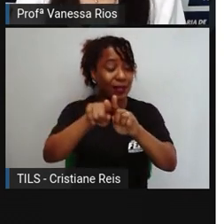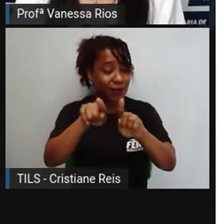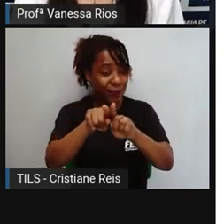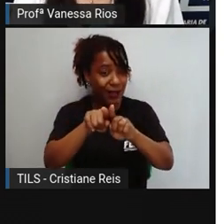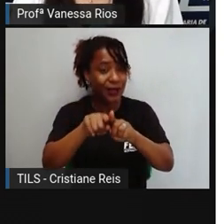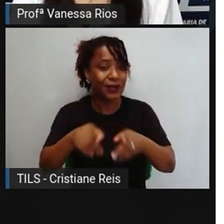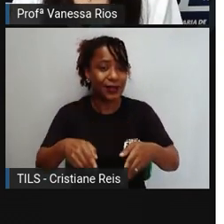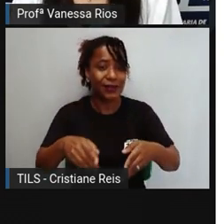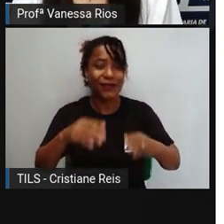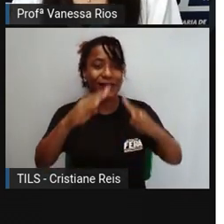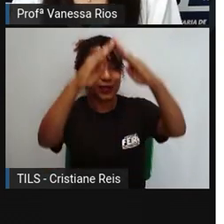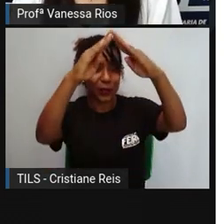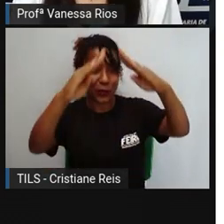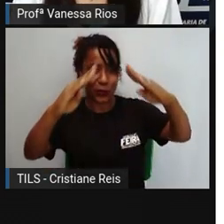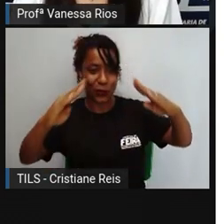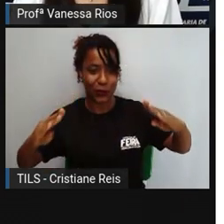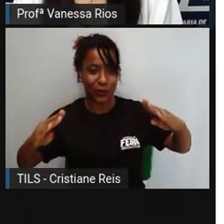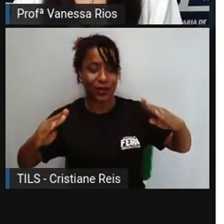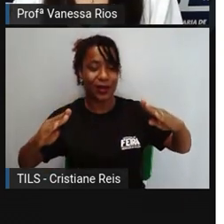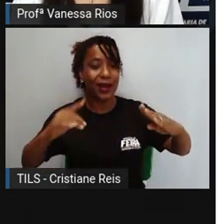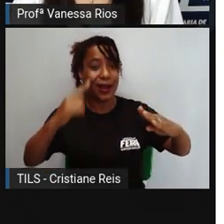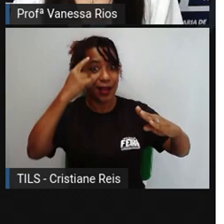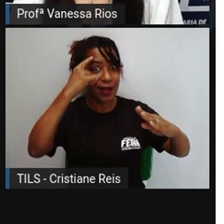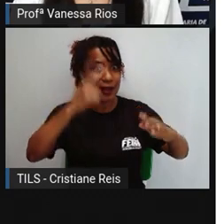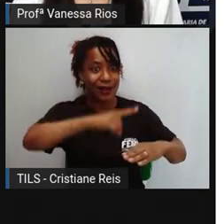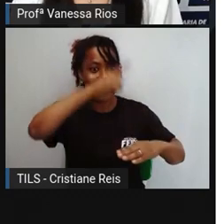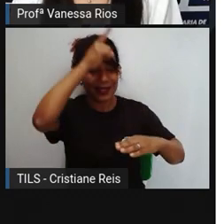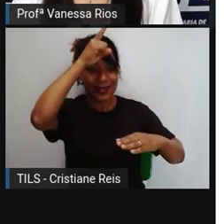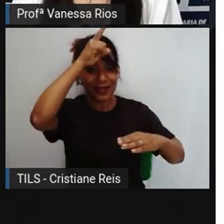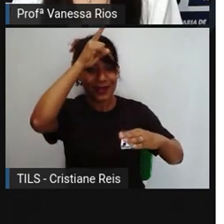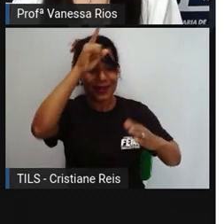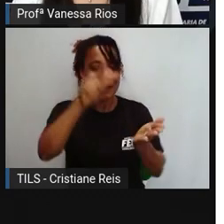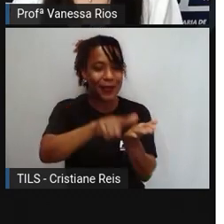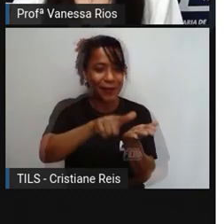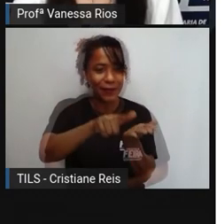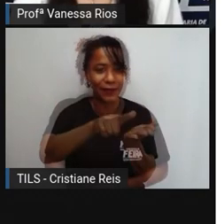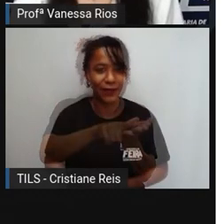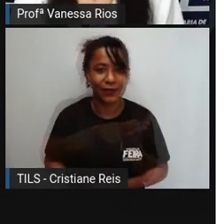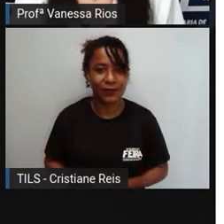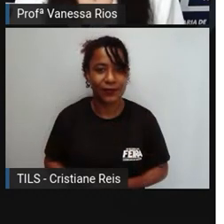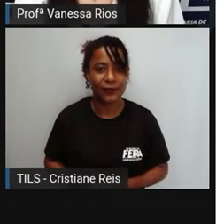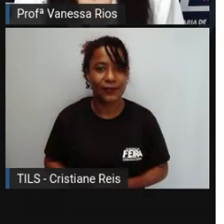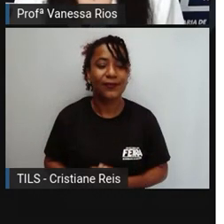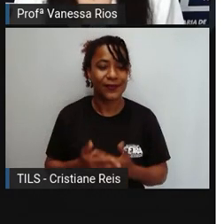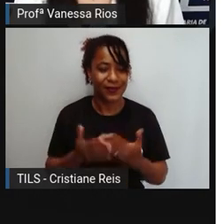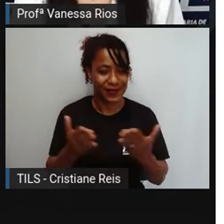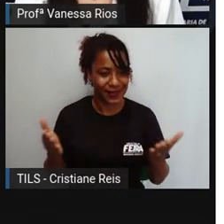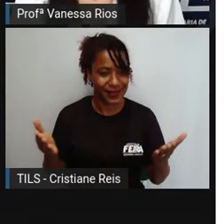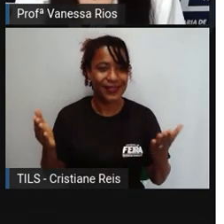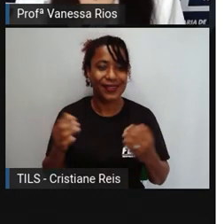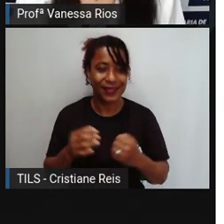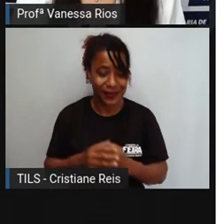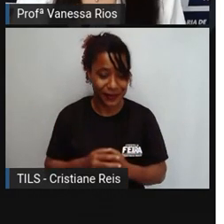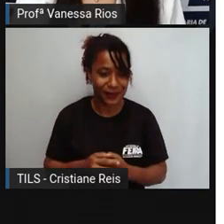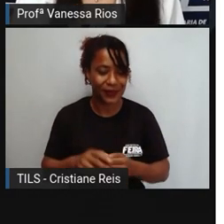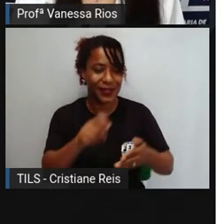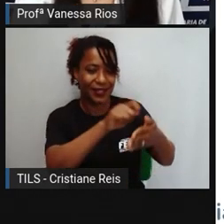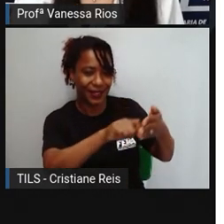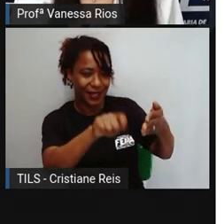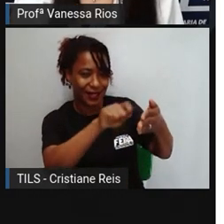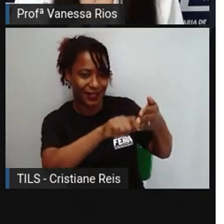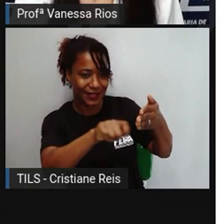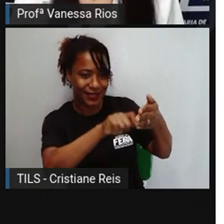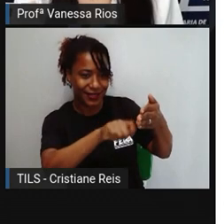escritos também no papel, com o primeiro papel chamando-se aí papiro. E a escrita seguindo o seu caminho